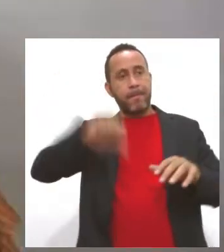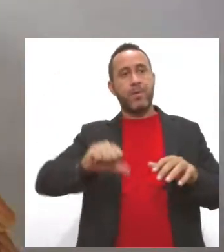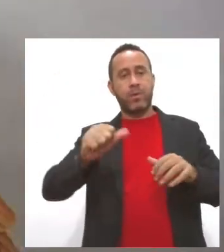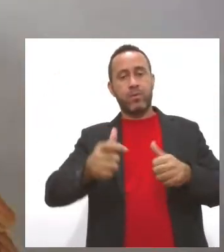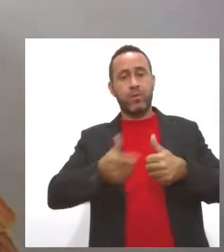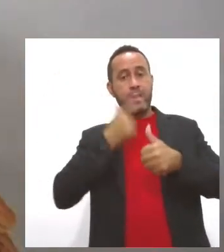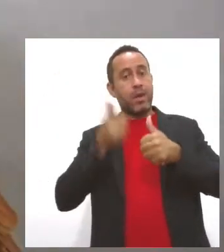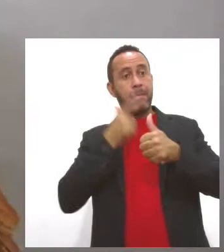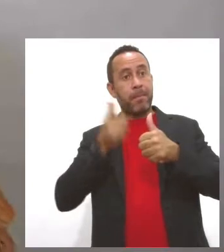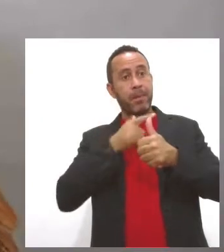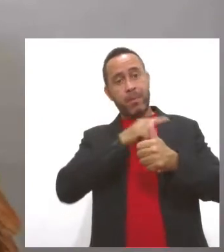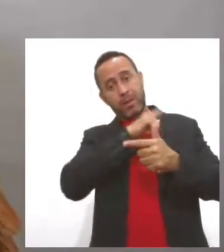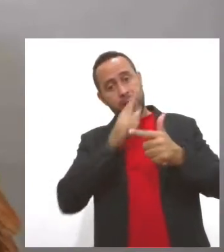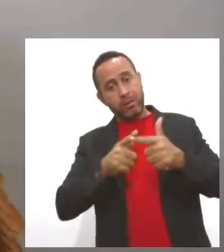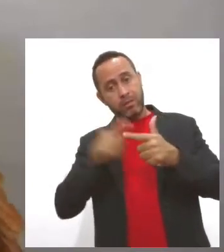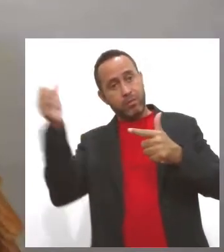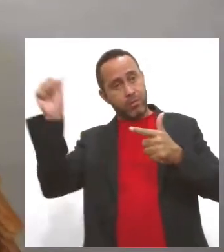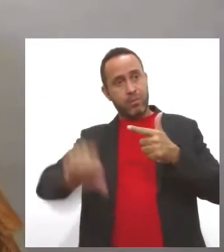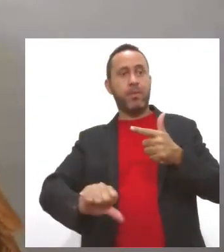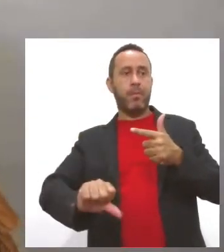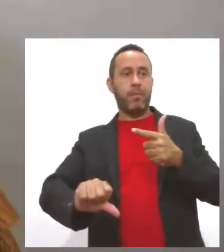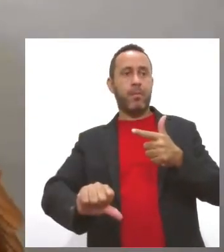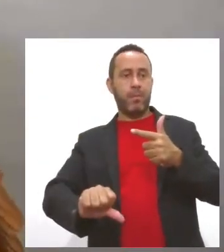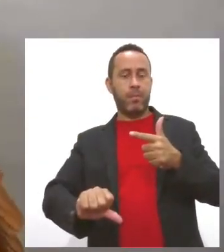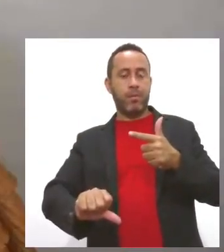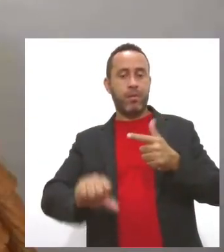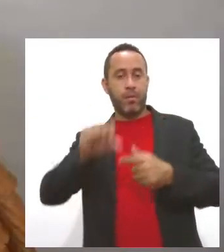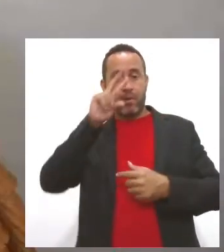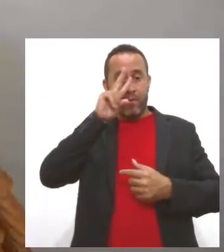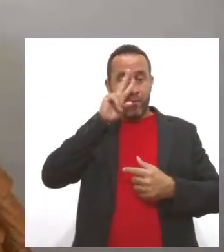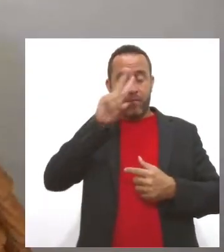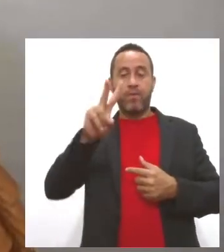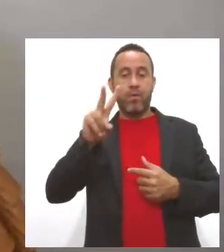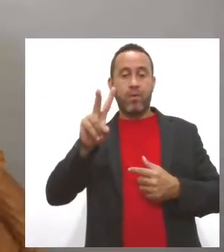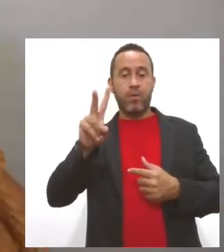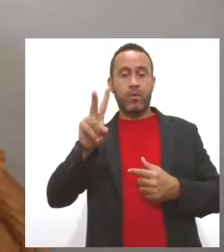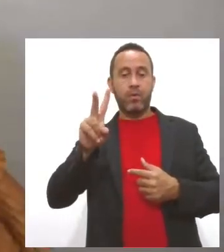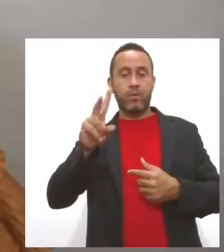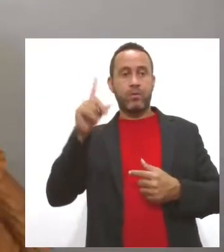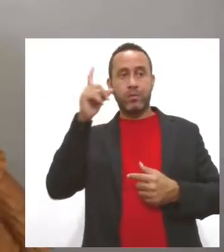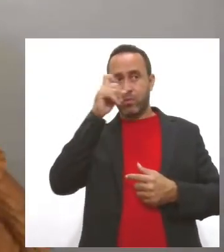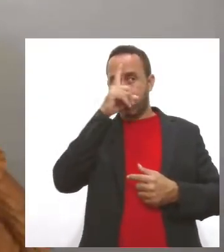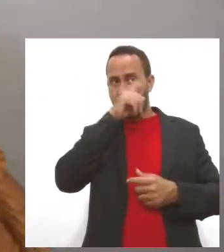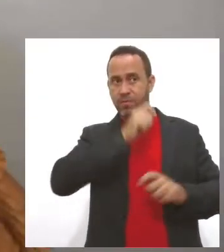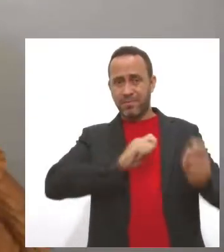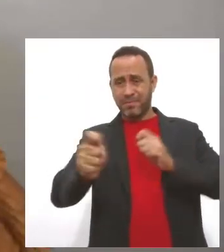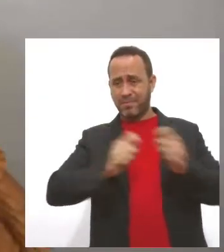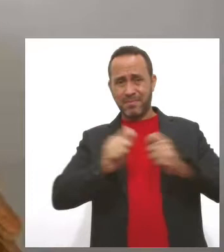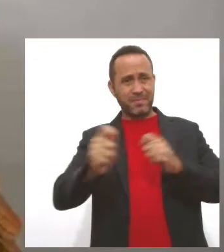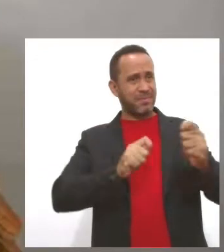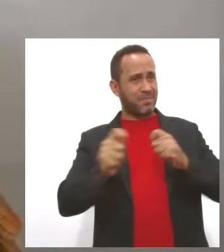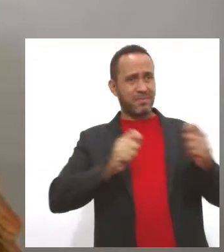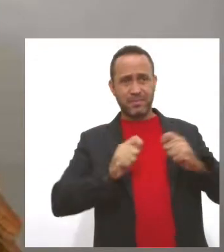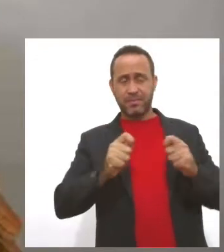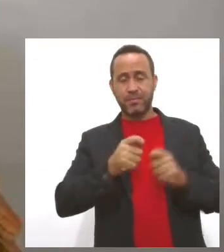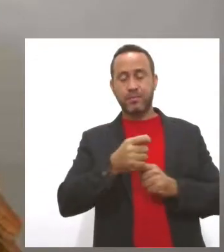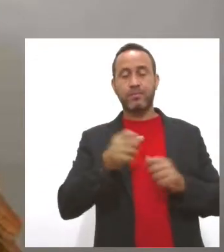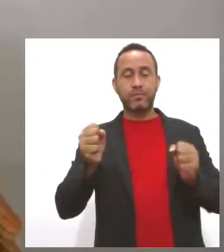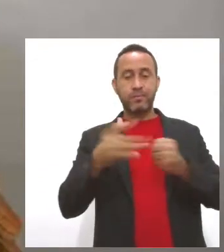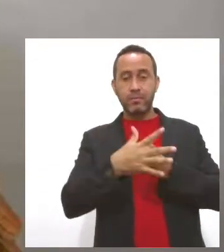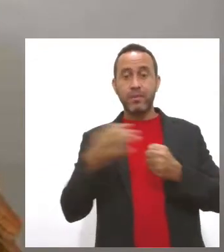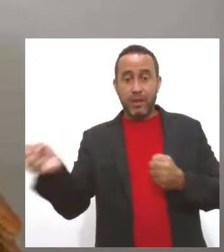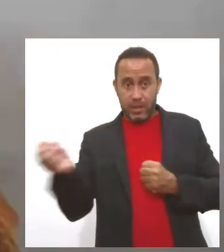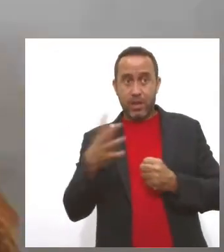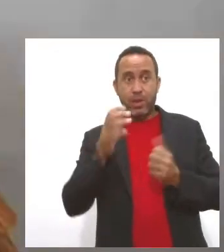primeira mutação, que a gente já sabe que é muito extenso, muito difícil de controlar a Covid-19. Mas essa nova mutação